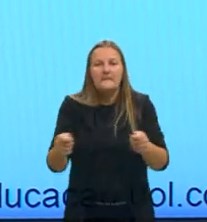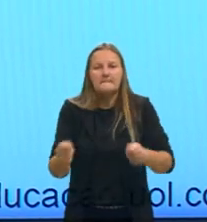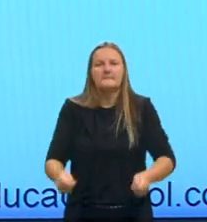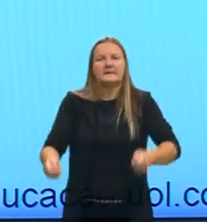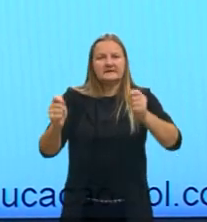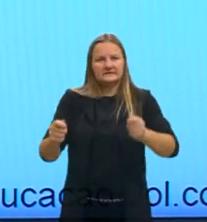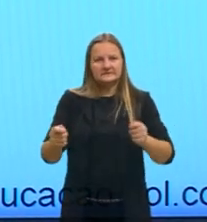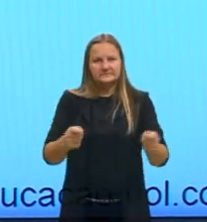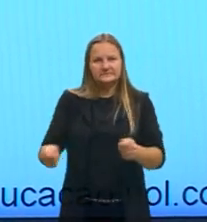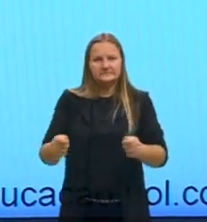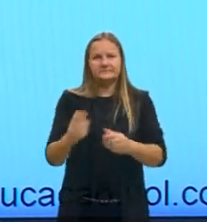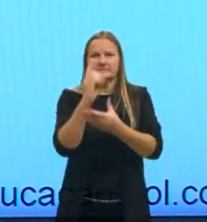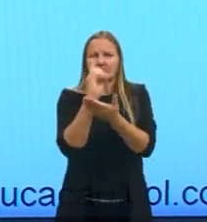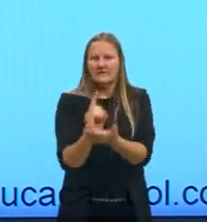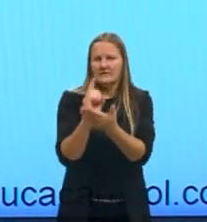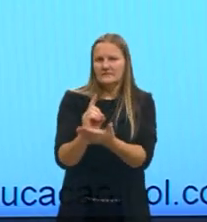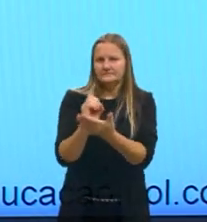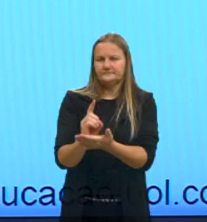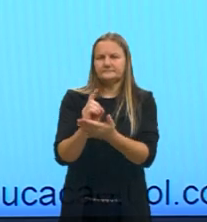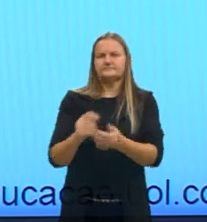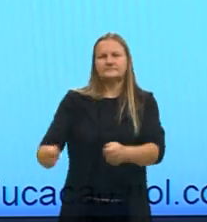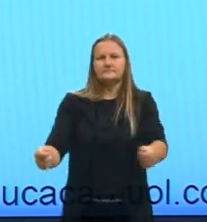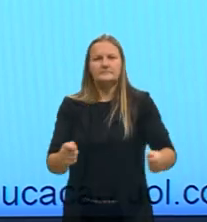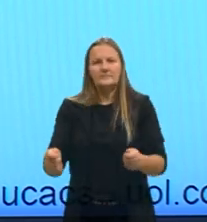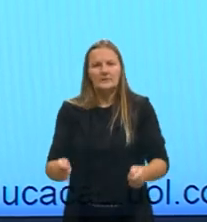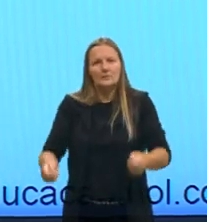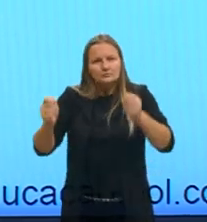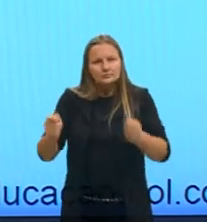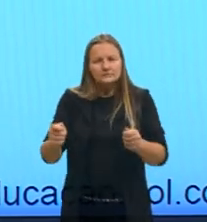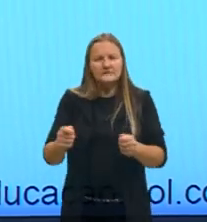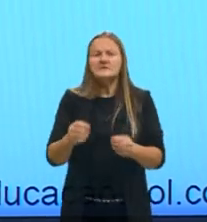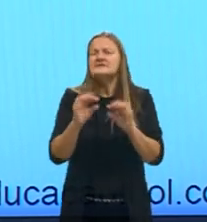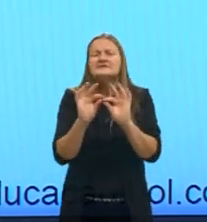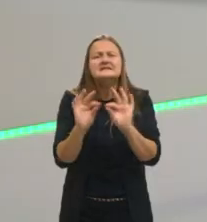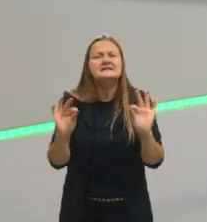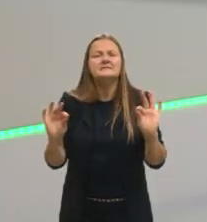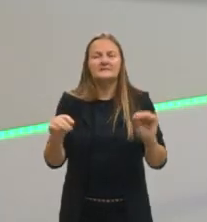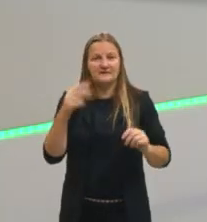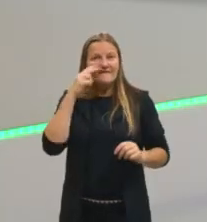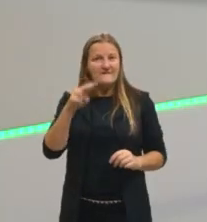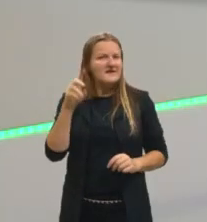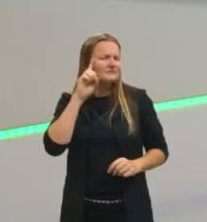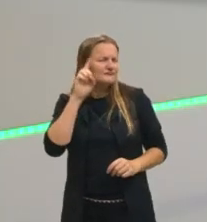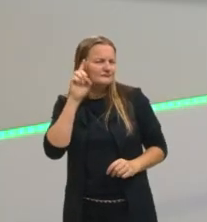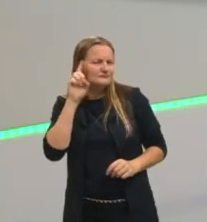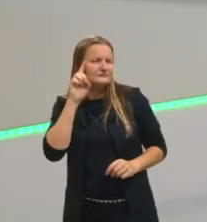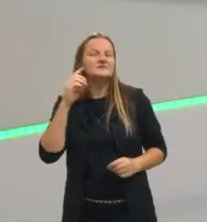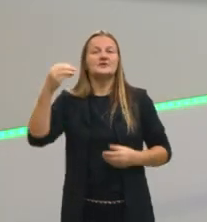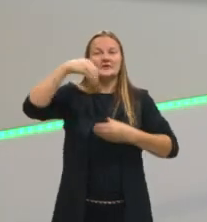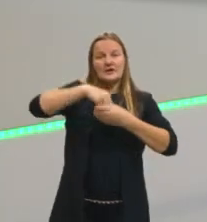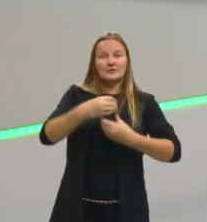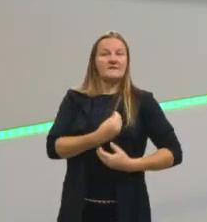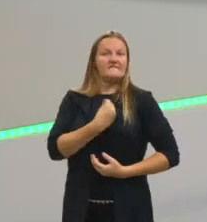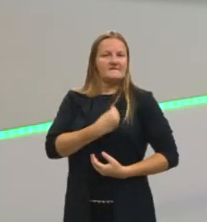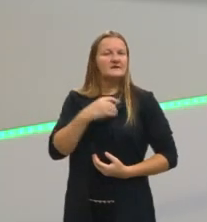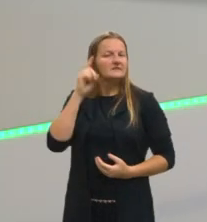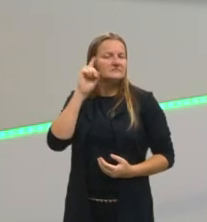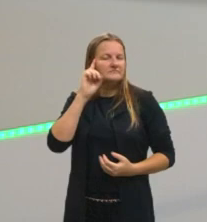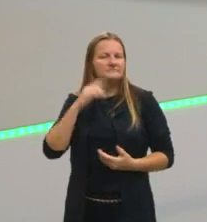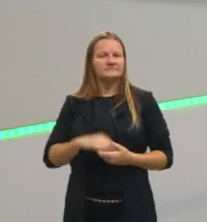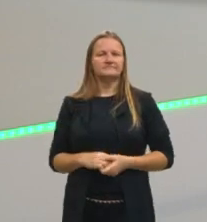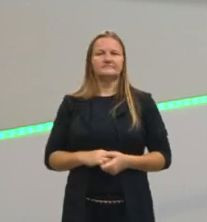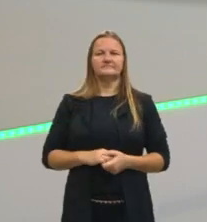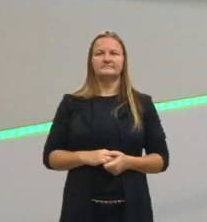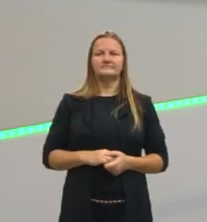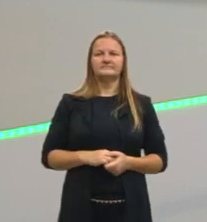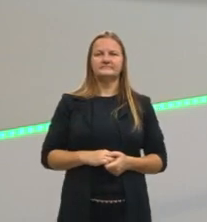a levigação no garimpo, o peneiramento, são tudo processos que a gente acaba vendo no nosso dia a dia, ou na televisão, ou até mesmo em